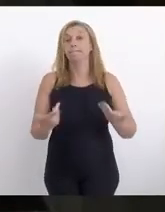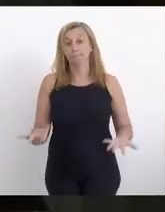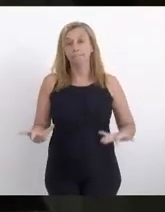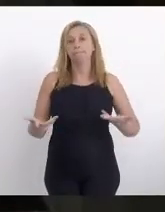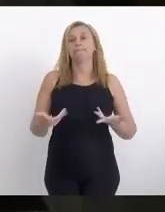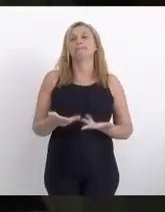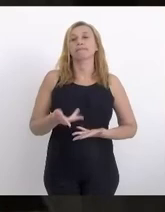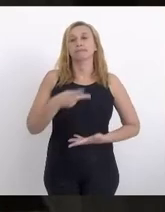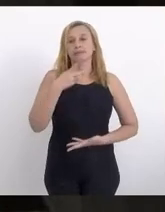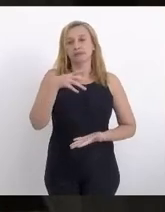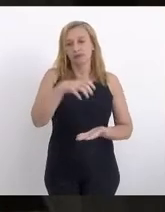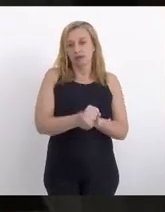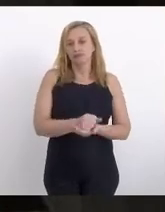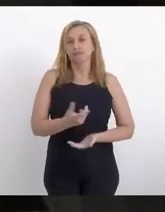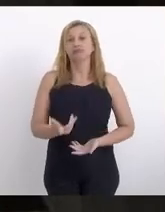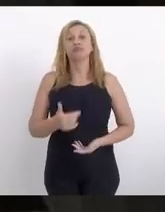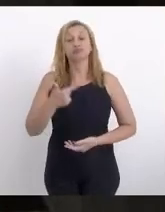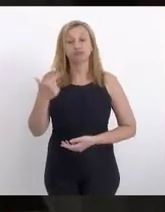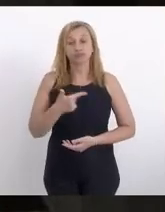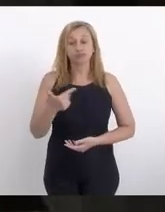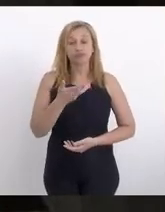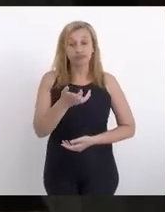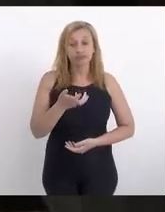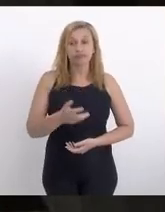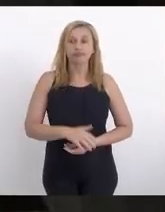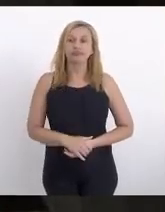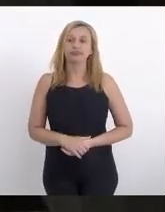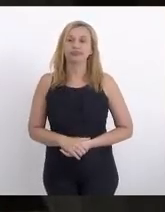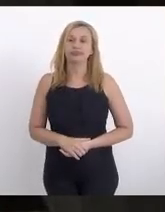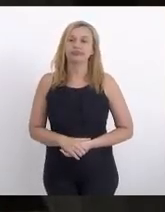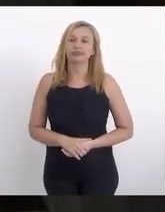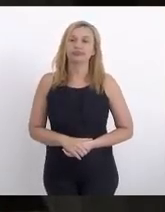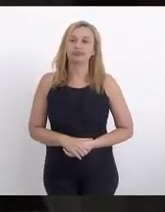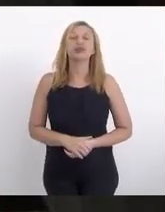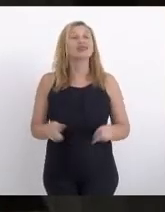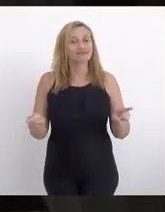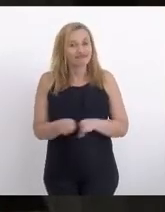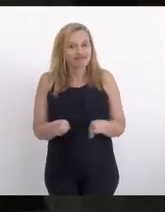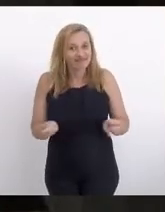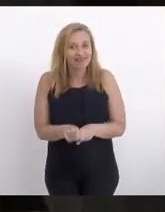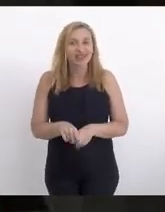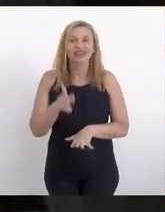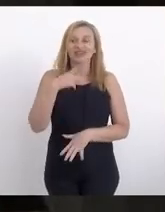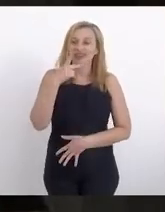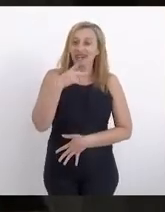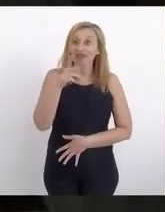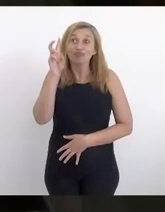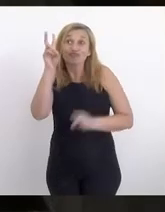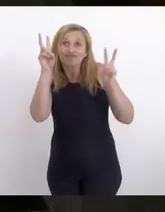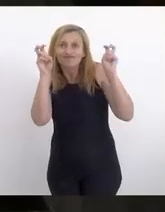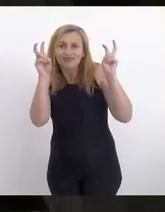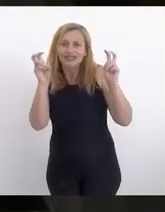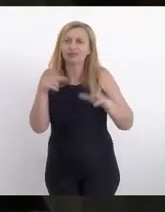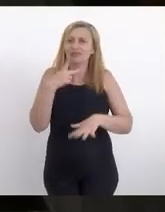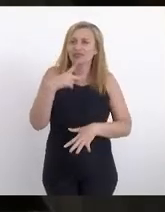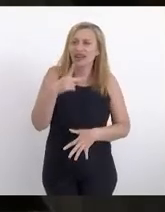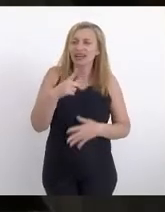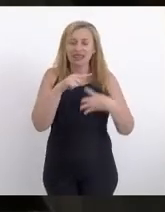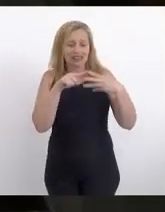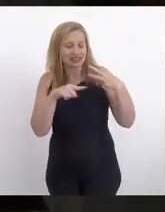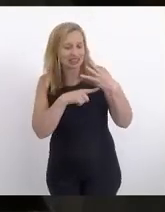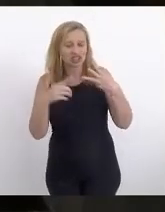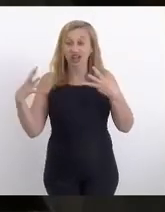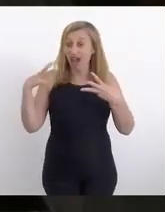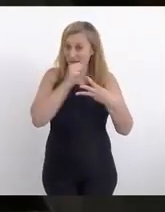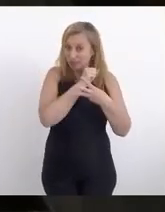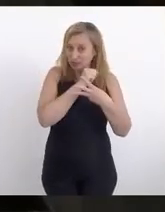portanto, faço aqui esse registro. Em segundo lugar, eu quero também repercutir um tema que tenho tratado, aliás, três temas, muito